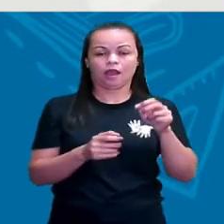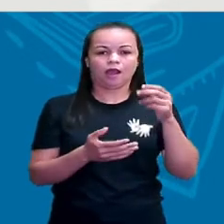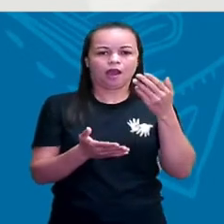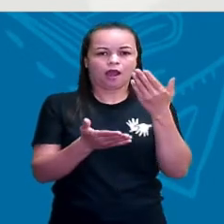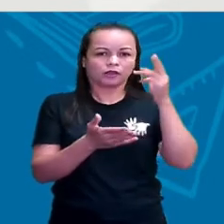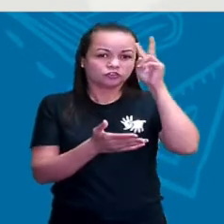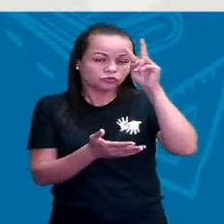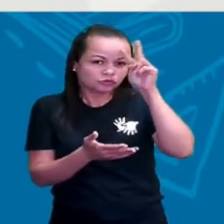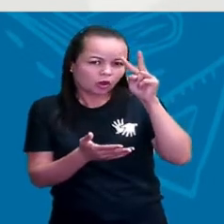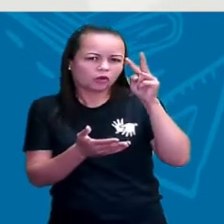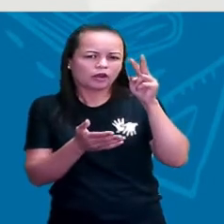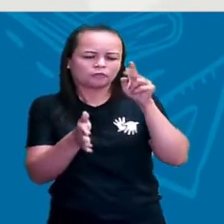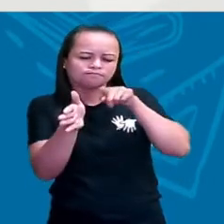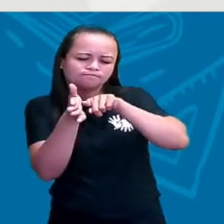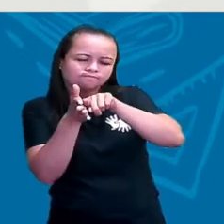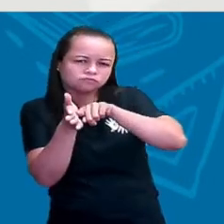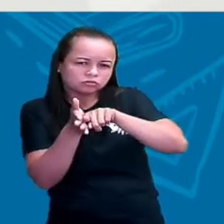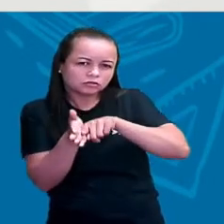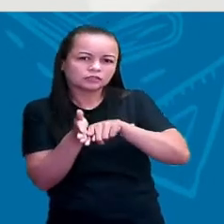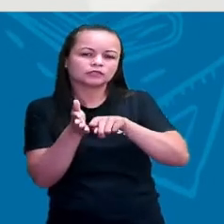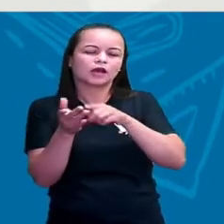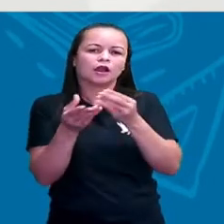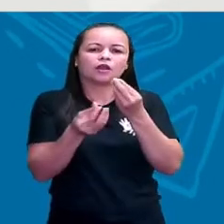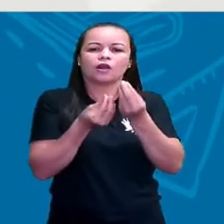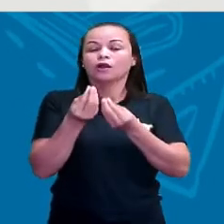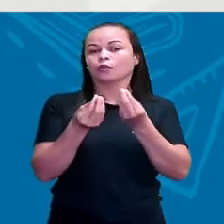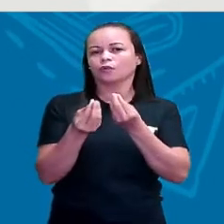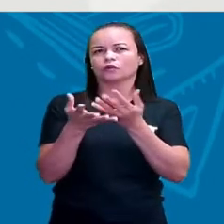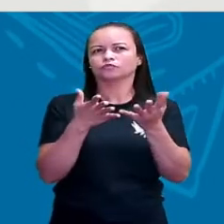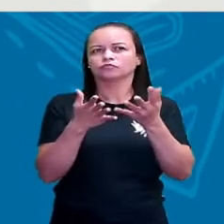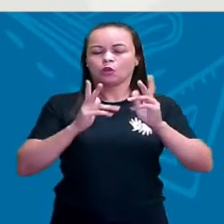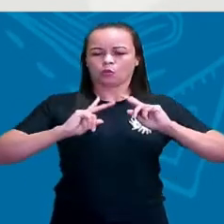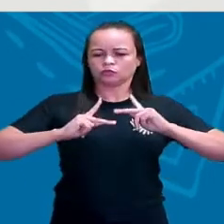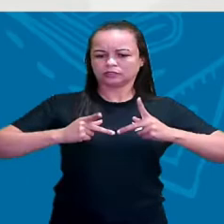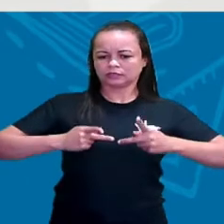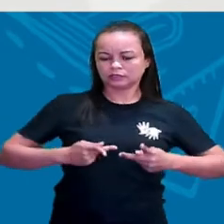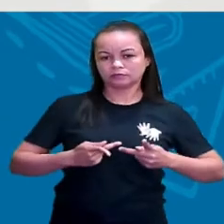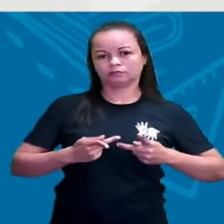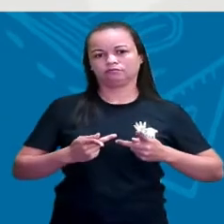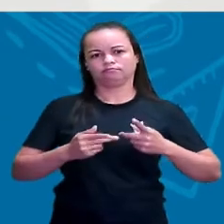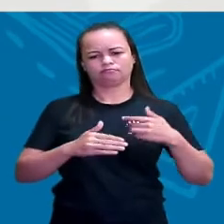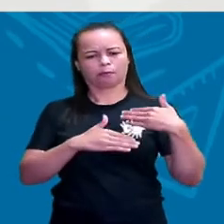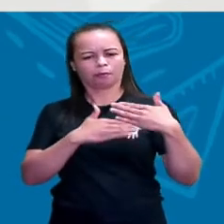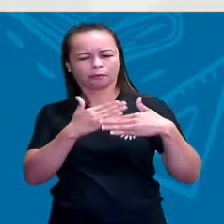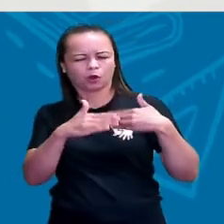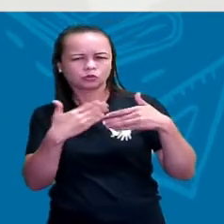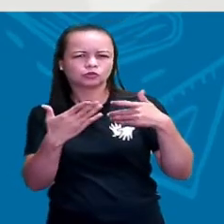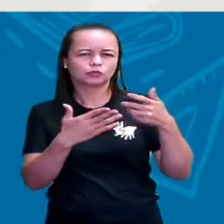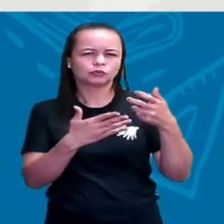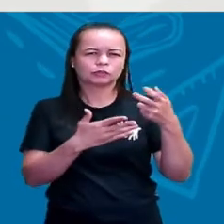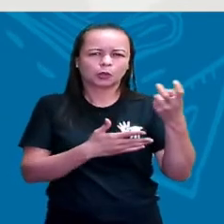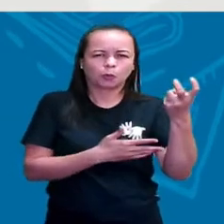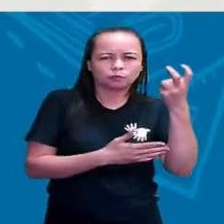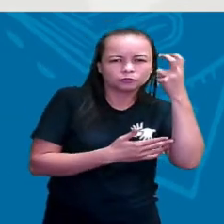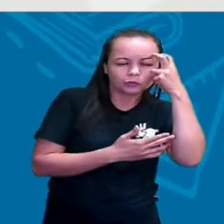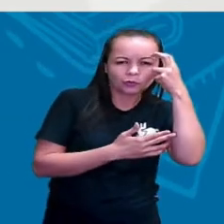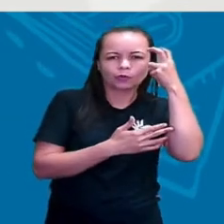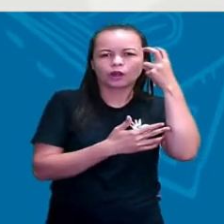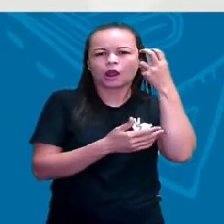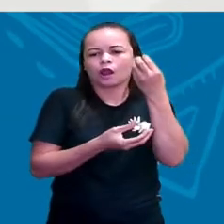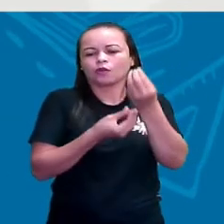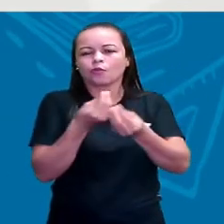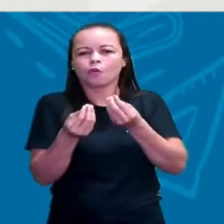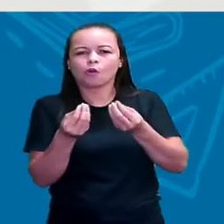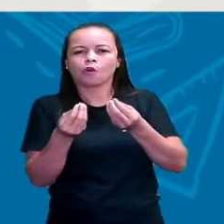analisar como os seres humanos, eles produzem cultura, como eles